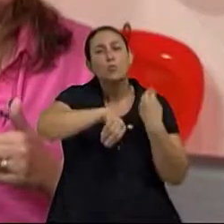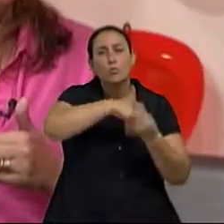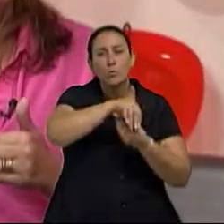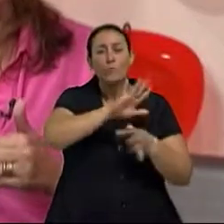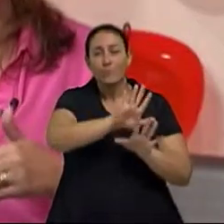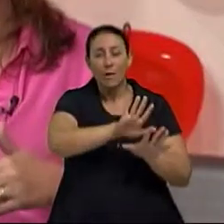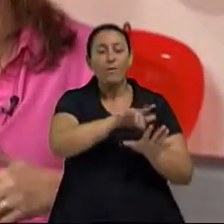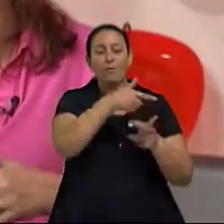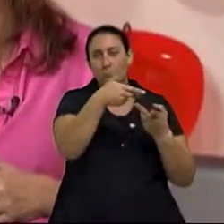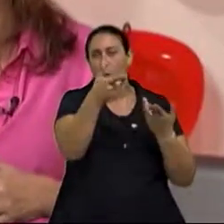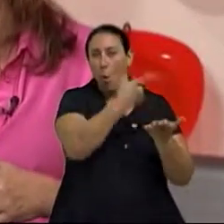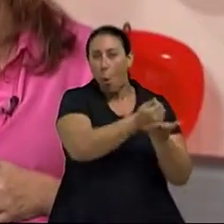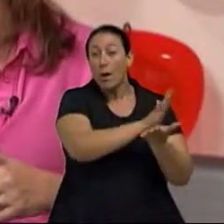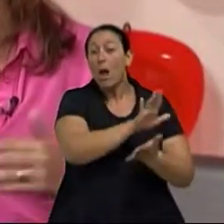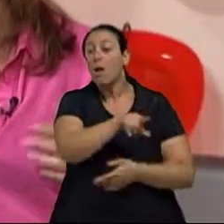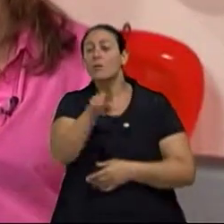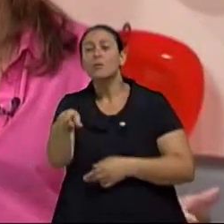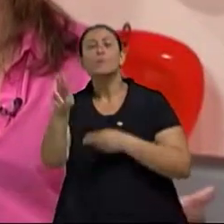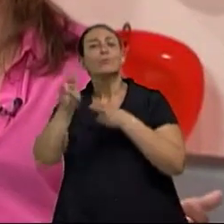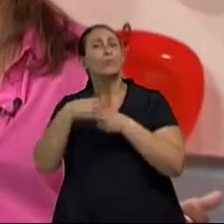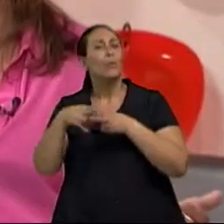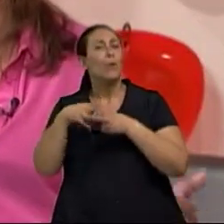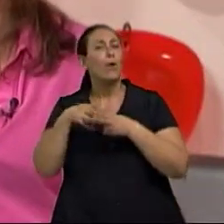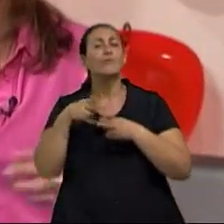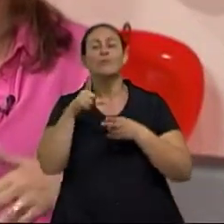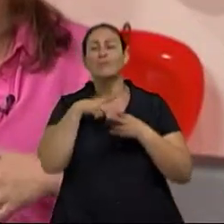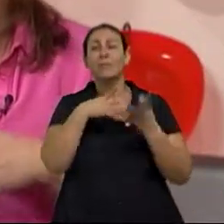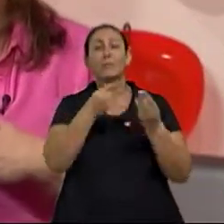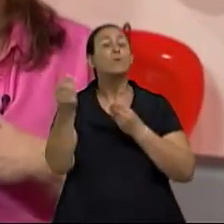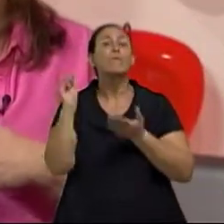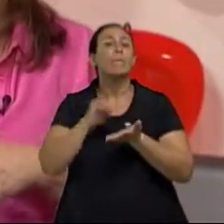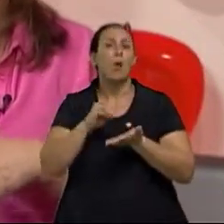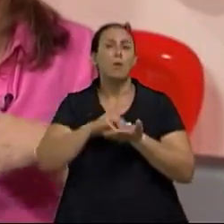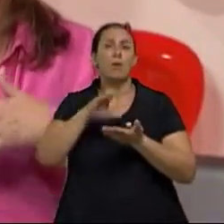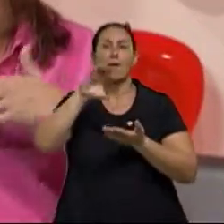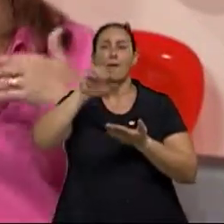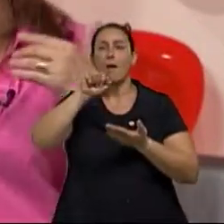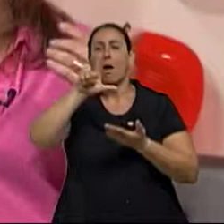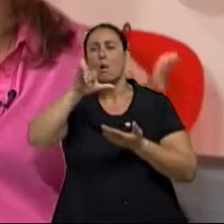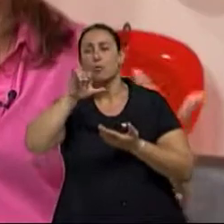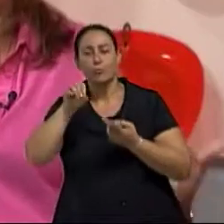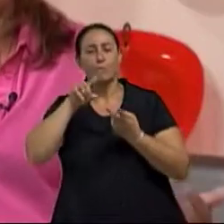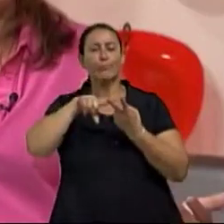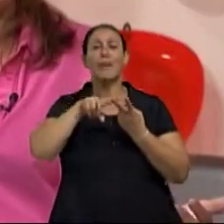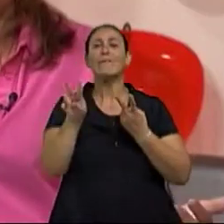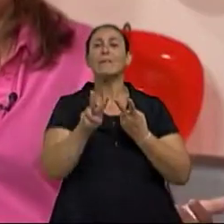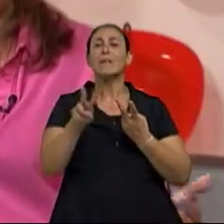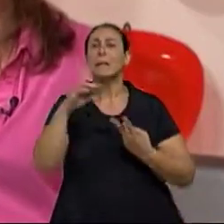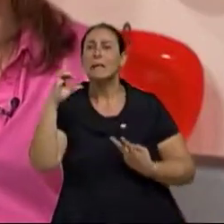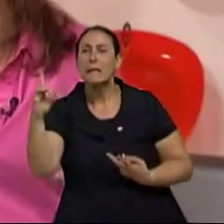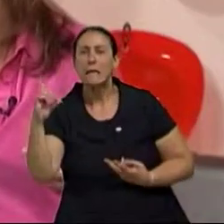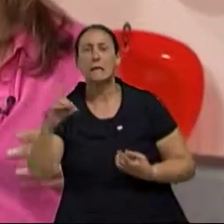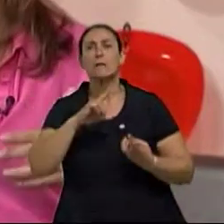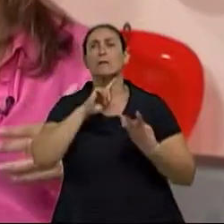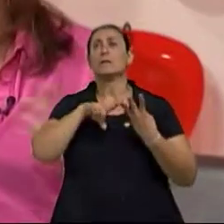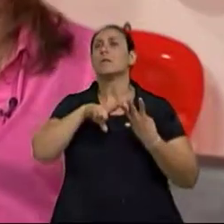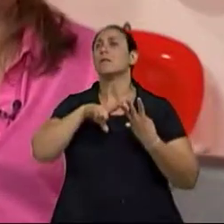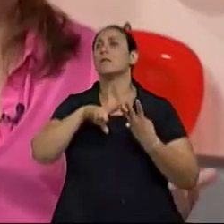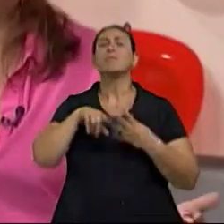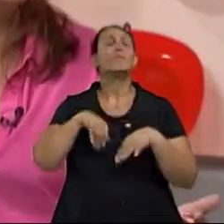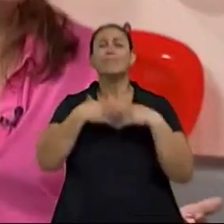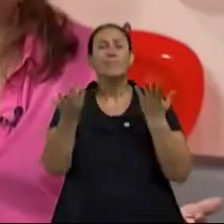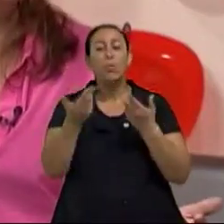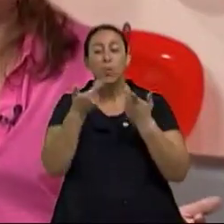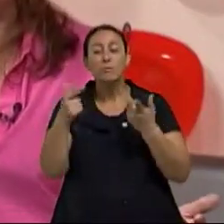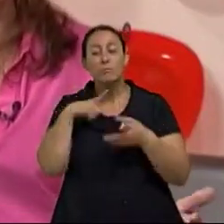tendência é muito grande, por exemplo, hoje tem muita deficiência de cálcio, vitamina D, devido à